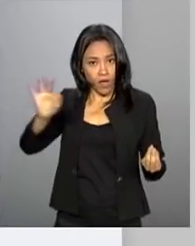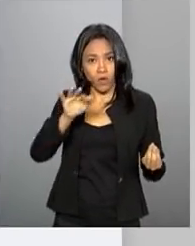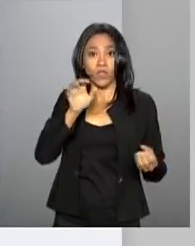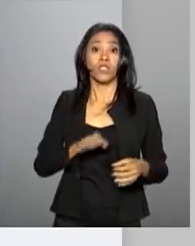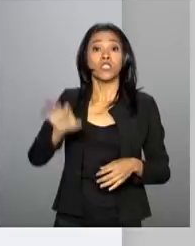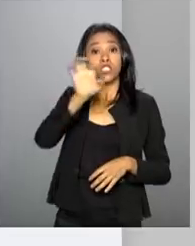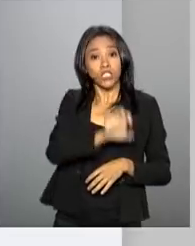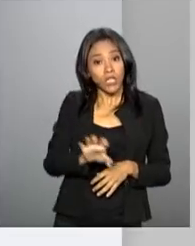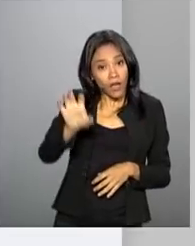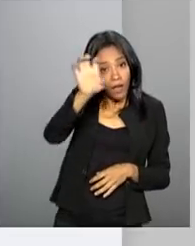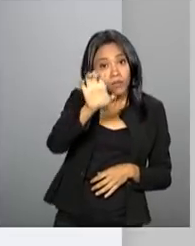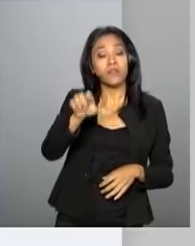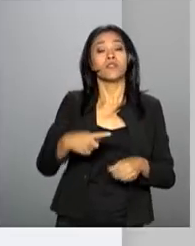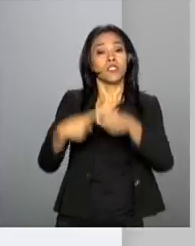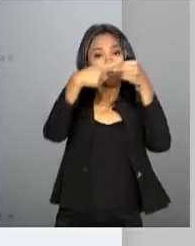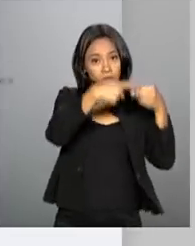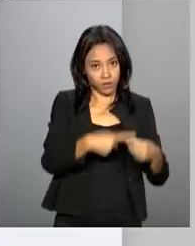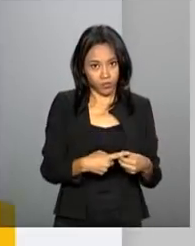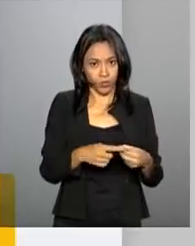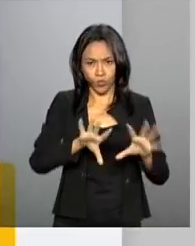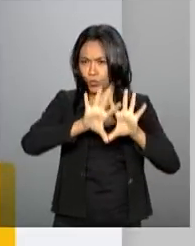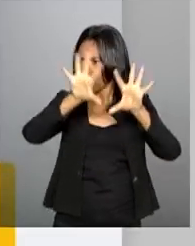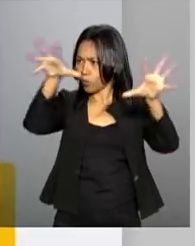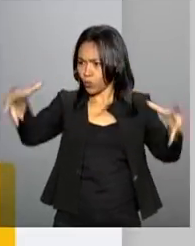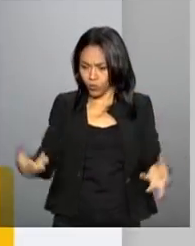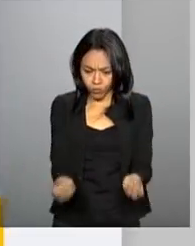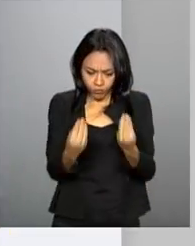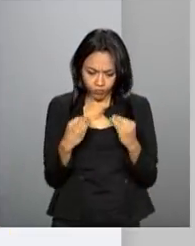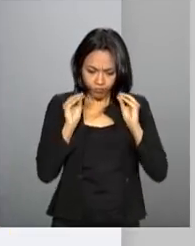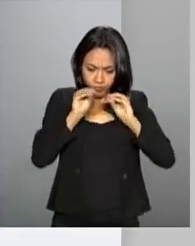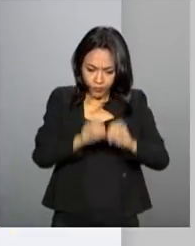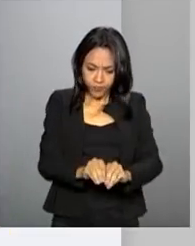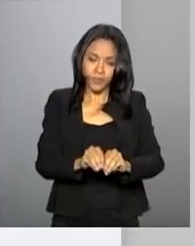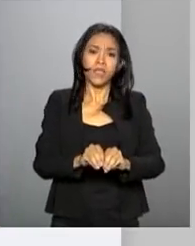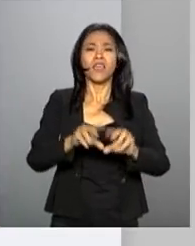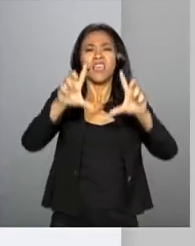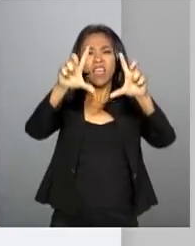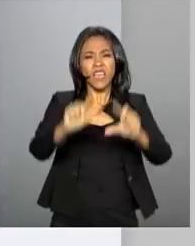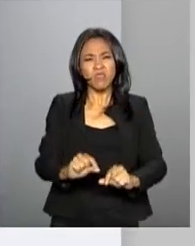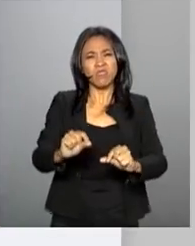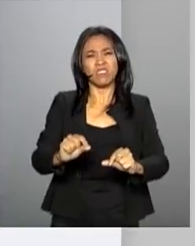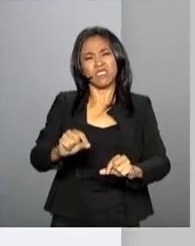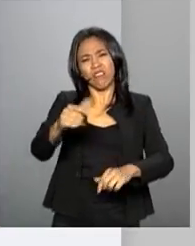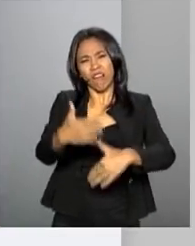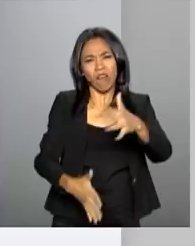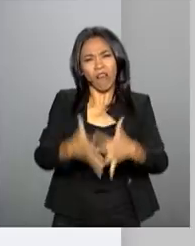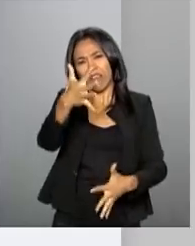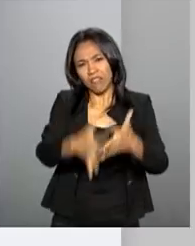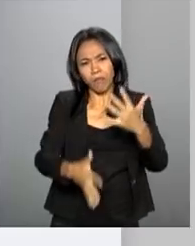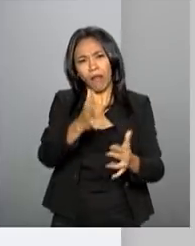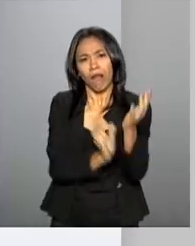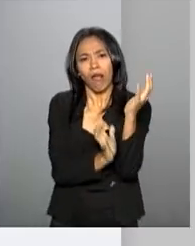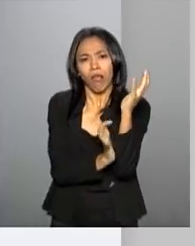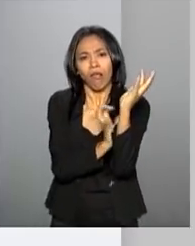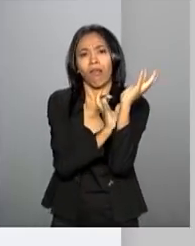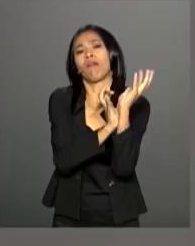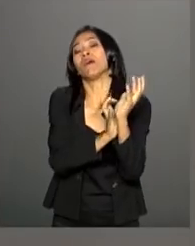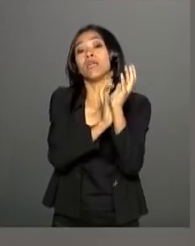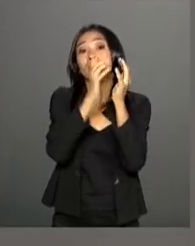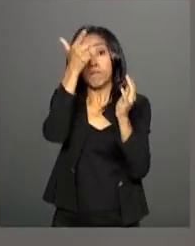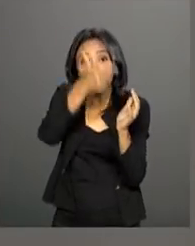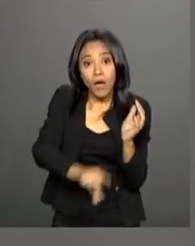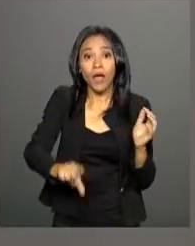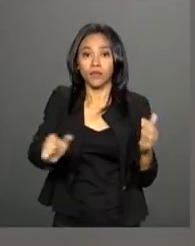estaduais e municipais, e, com isto, reduzir a burocracia e ampliar as ofertas de serviços.